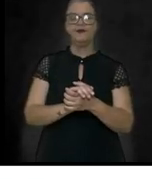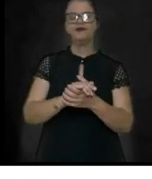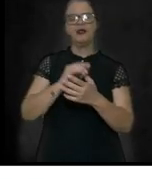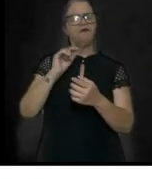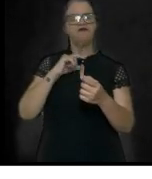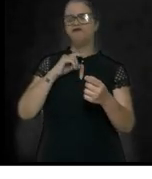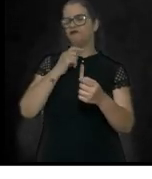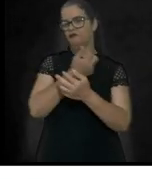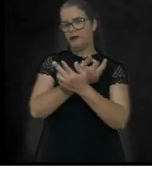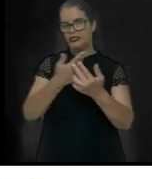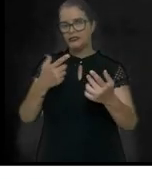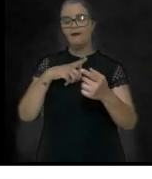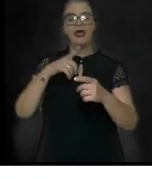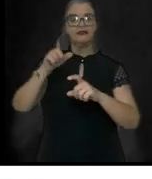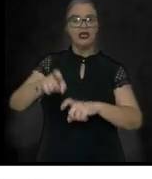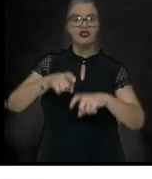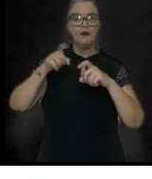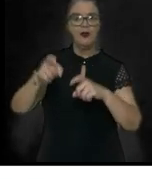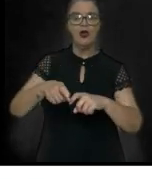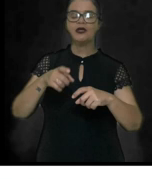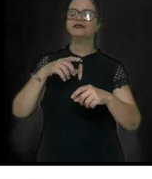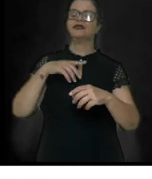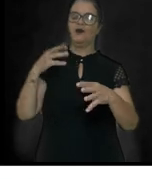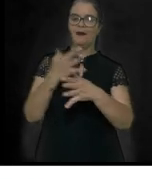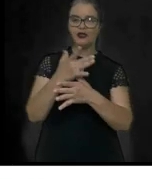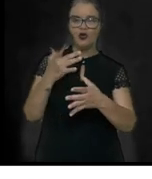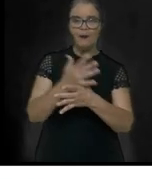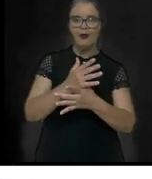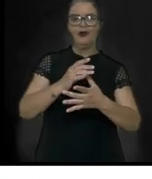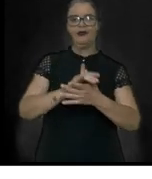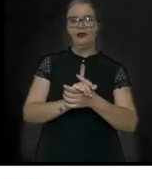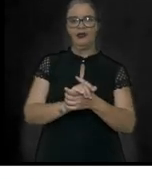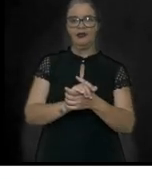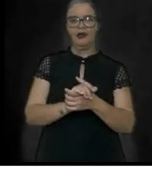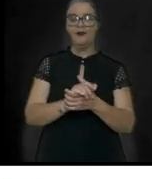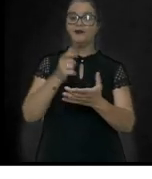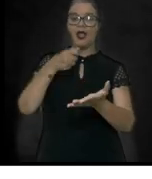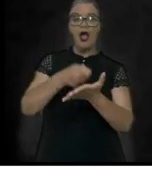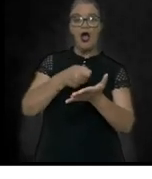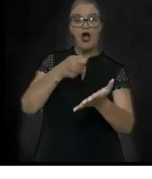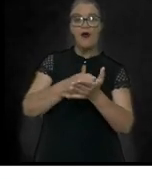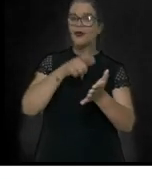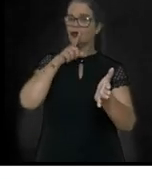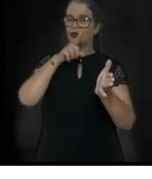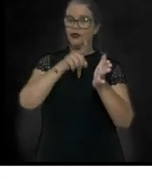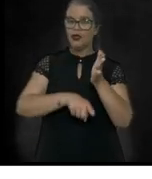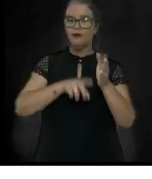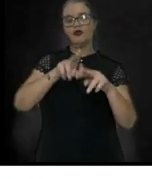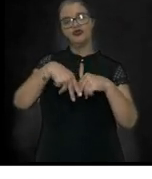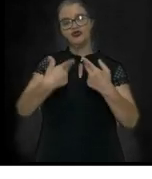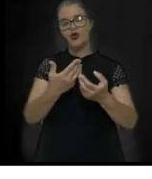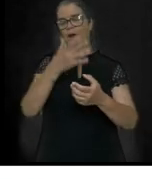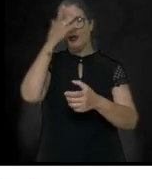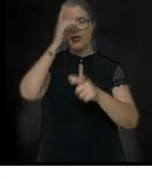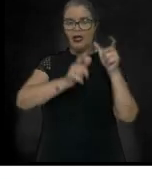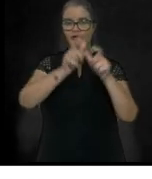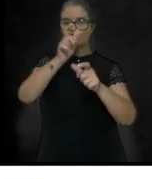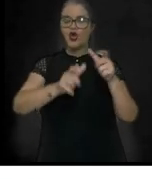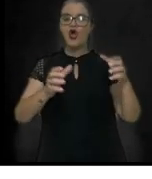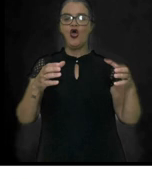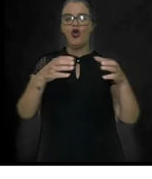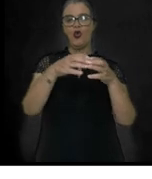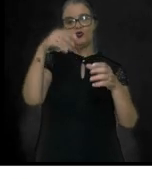exploração metropolitana, a cobrança de impostos sobre os colônios brasileiros. Teve a